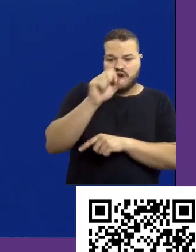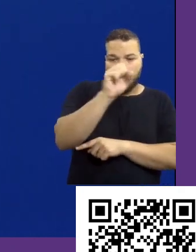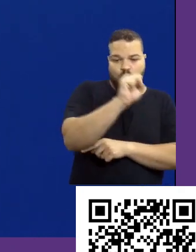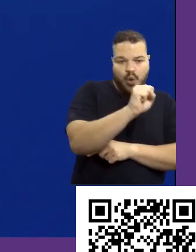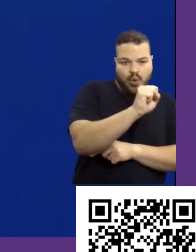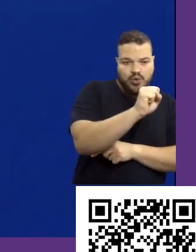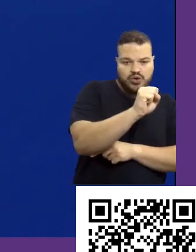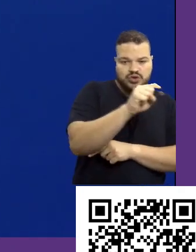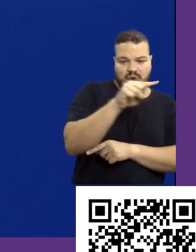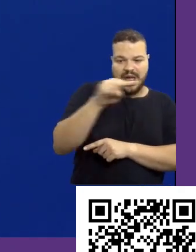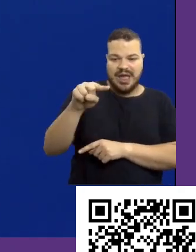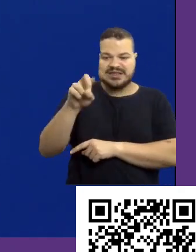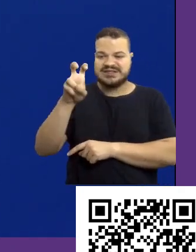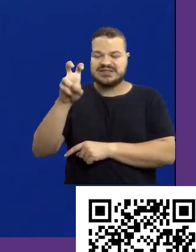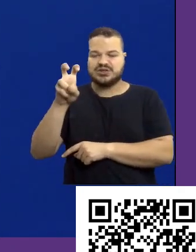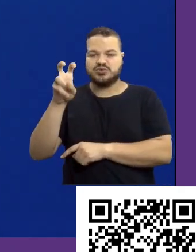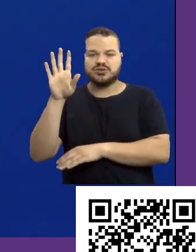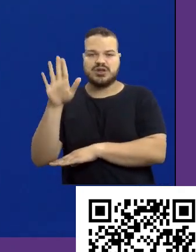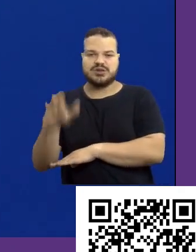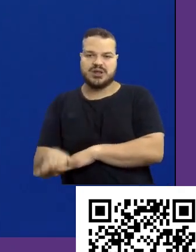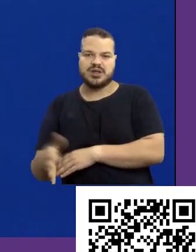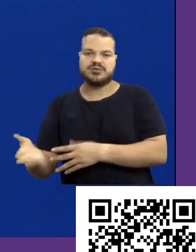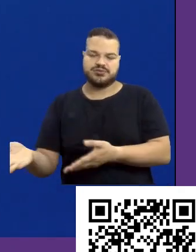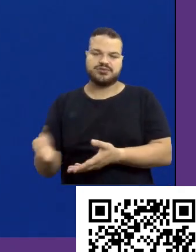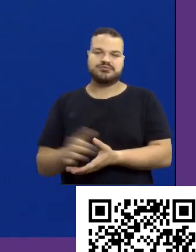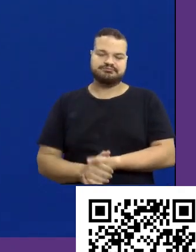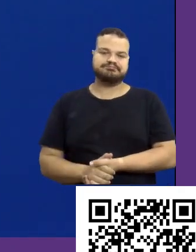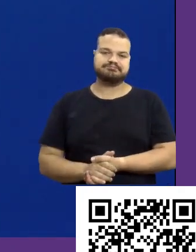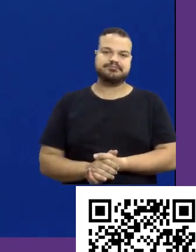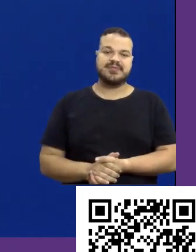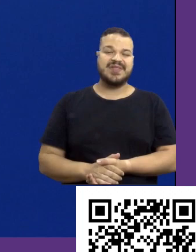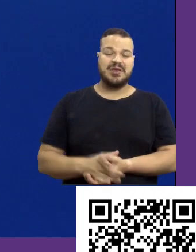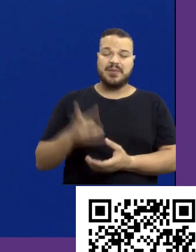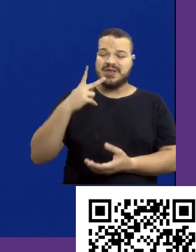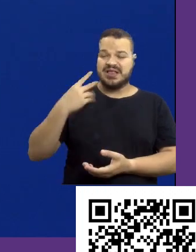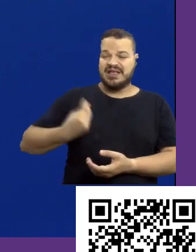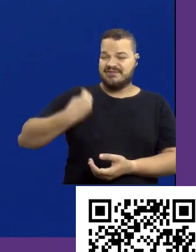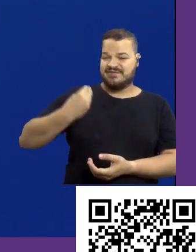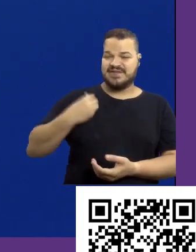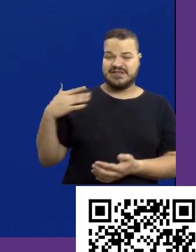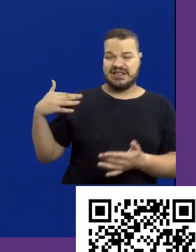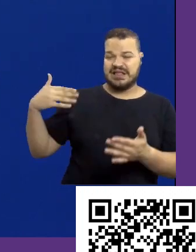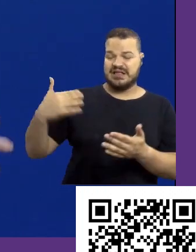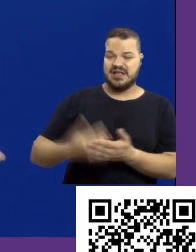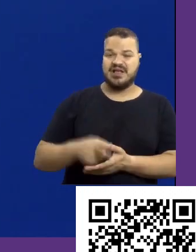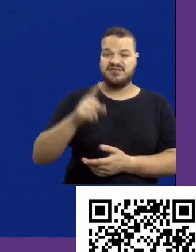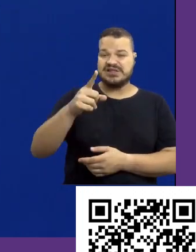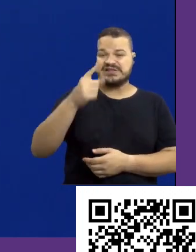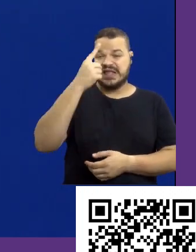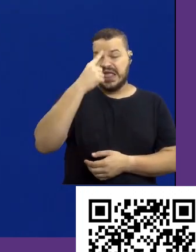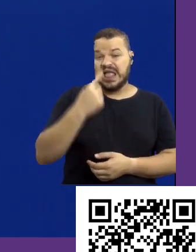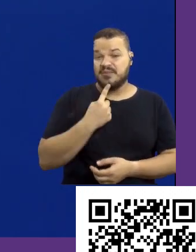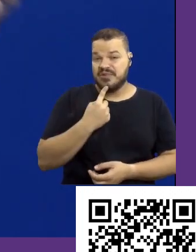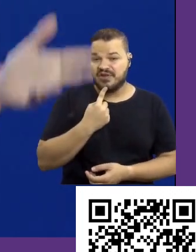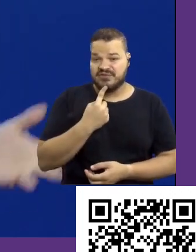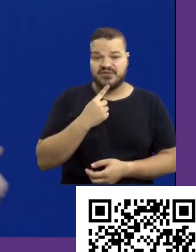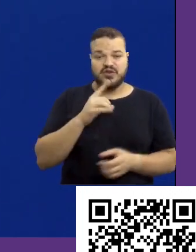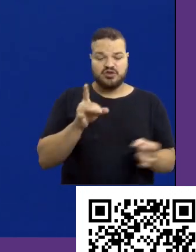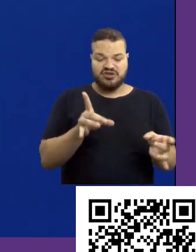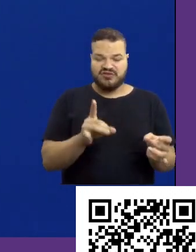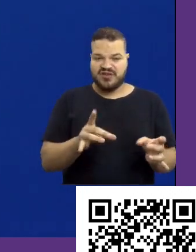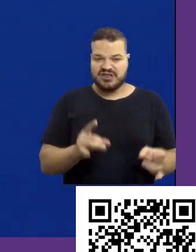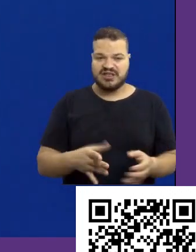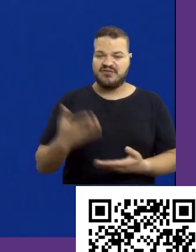cinco horas da tarde. Eu vivi isso. Eu passei a minha vida inteira falando todo mundo, você é a cara do comercial, porque você é muito